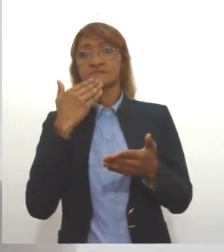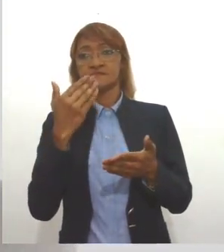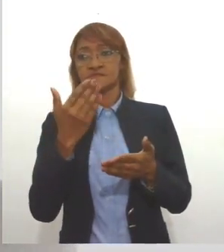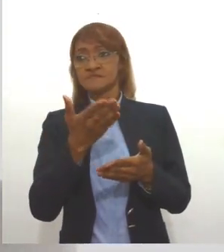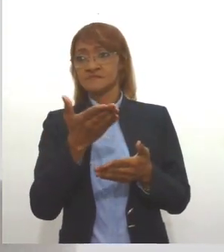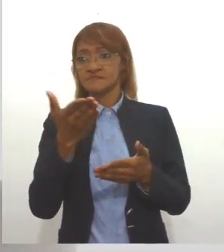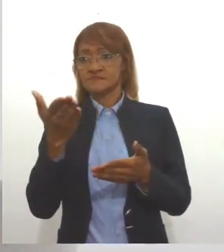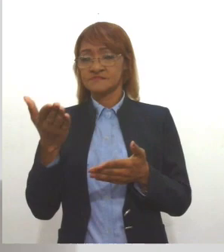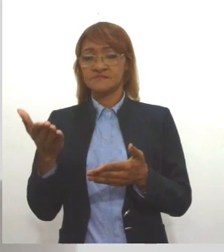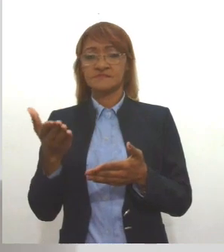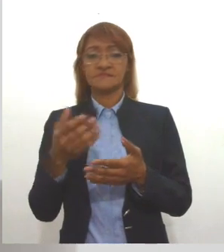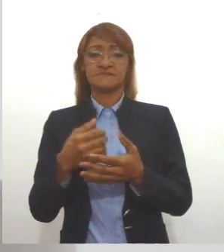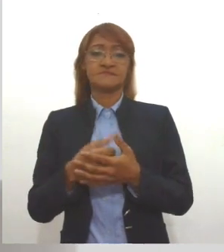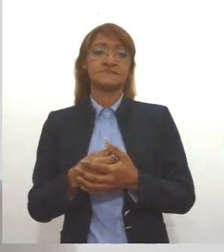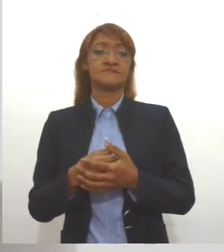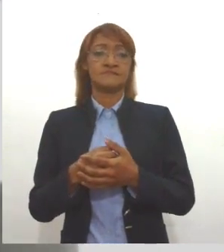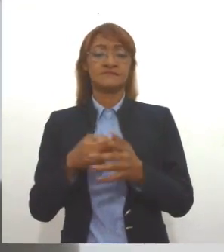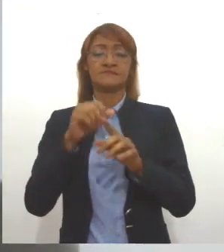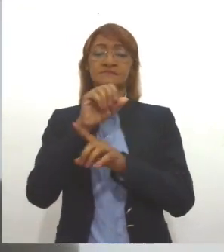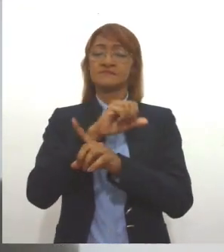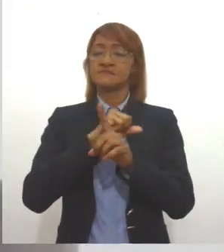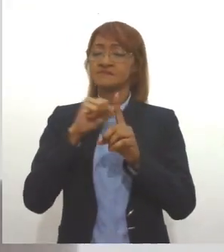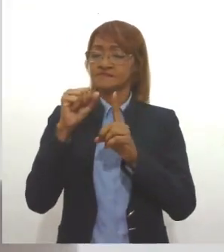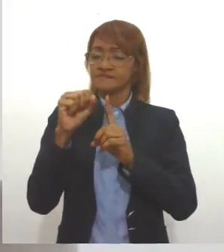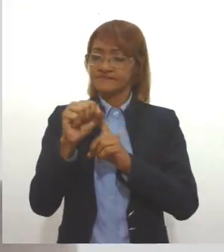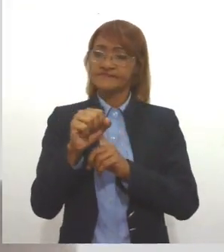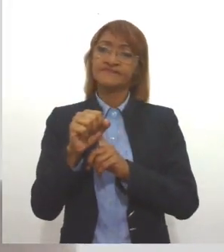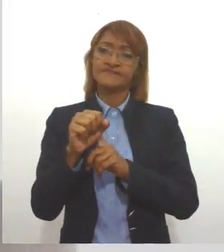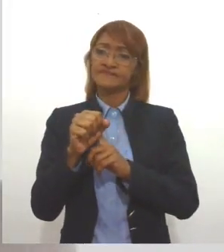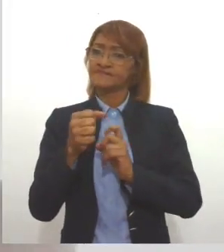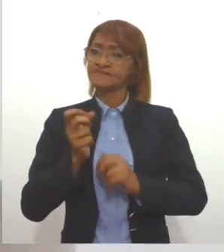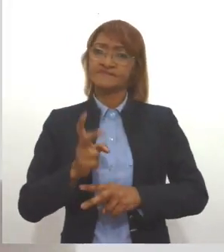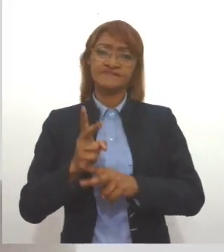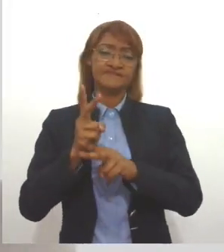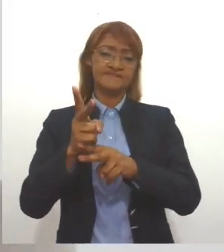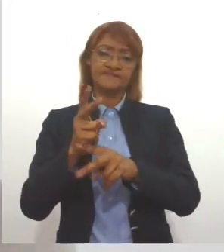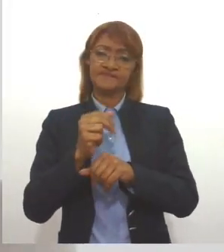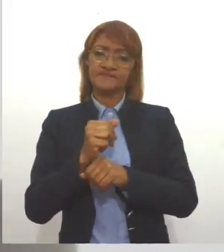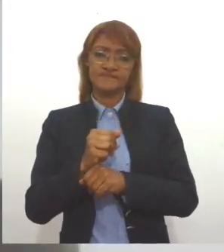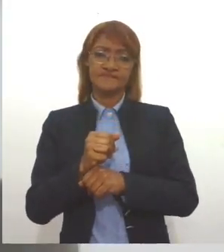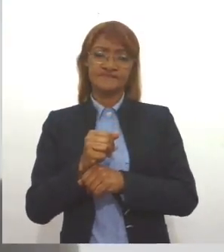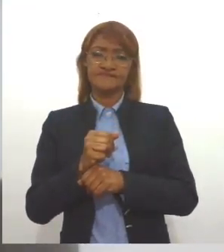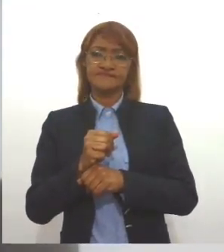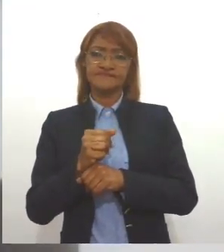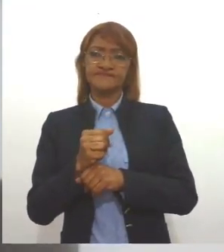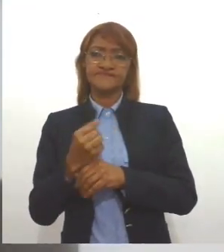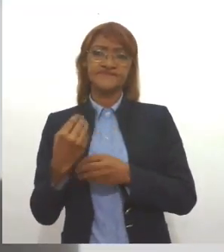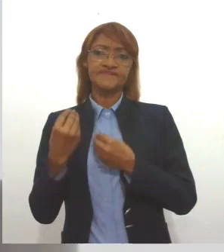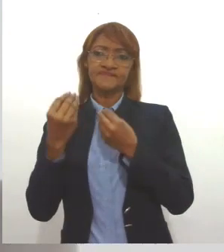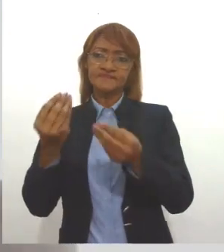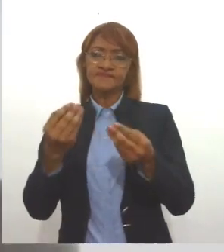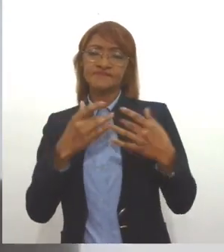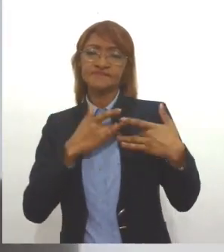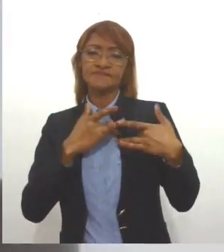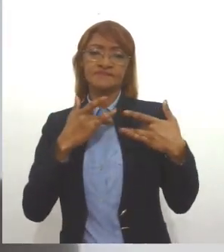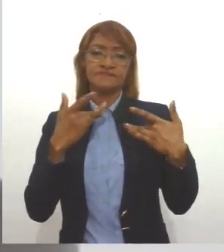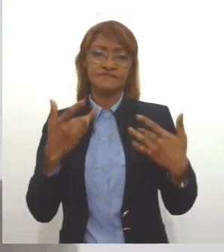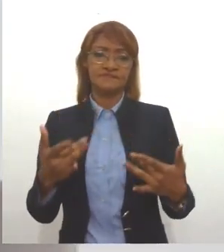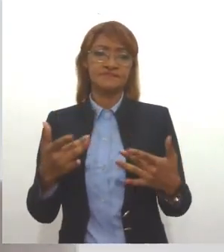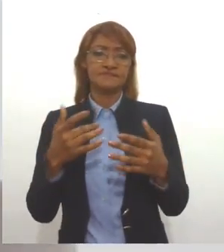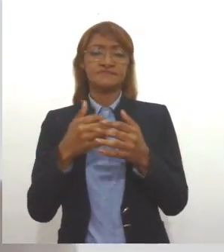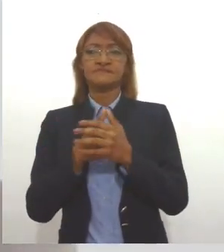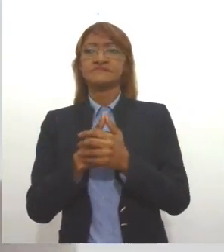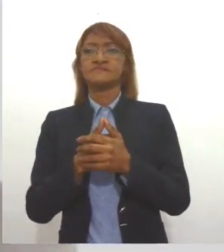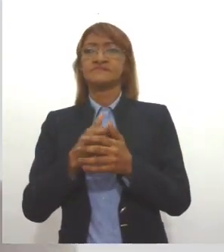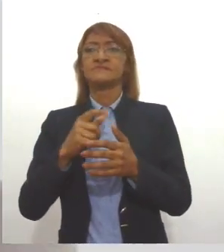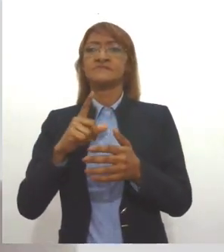sensibilizar a nossa sociedade sergipana, que continue e faça as suas doações. Temos nosso calcente, temos nosso